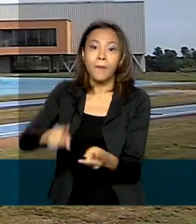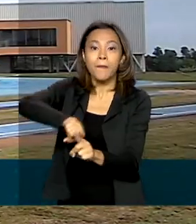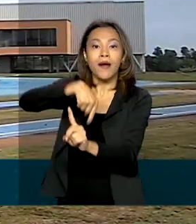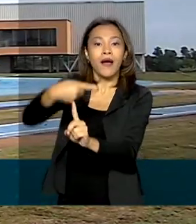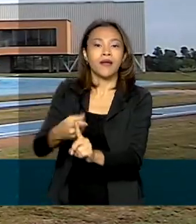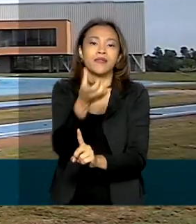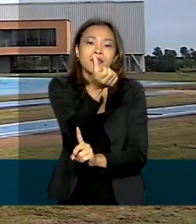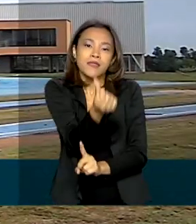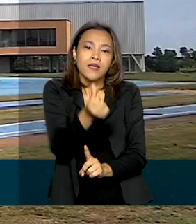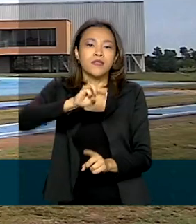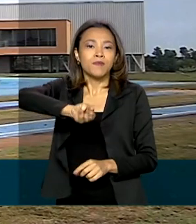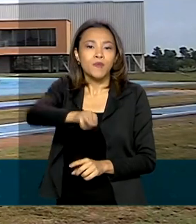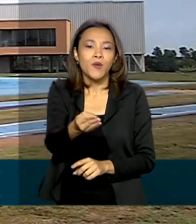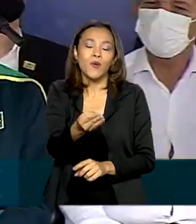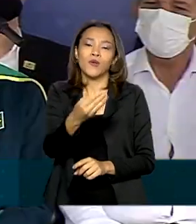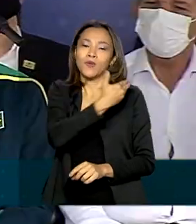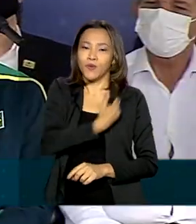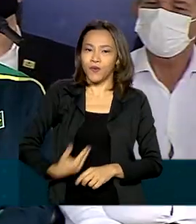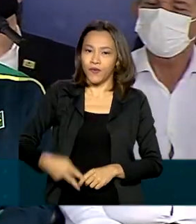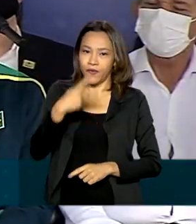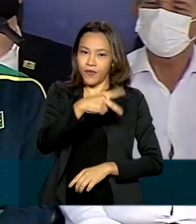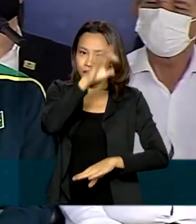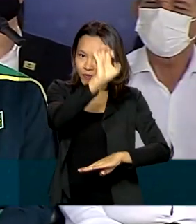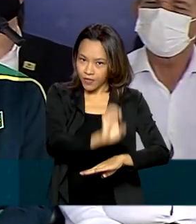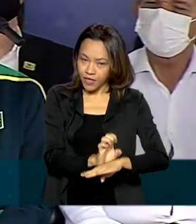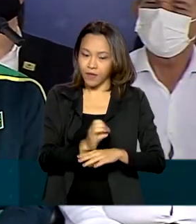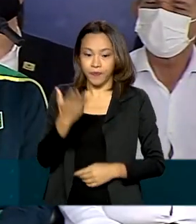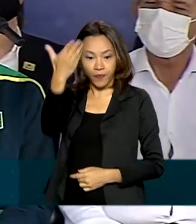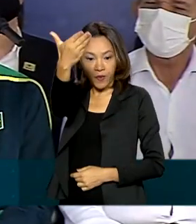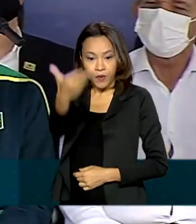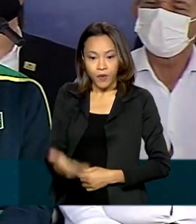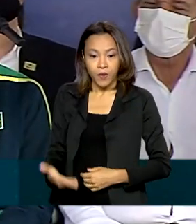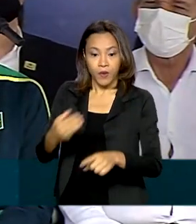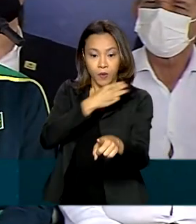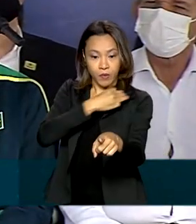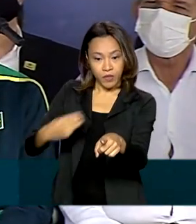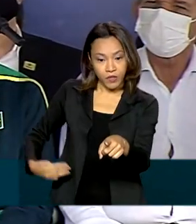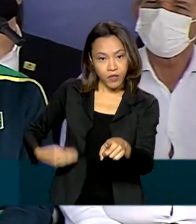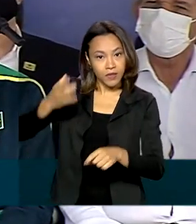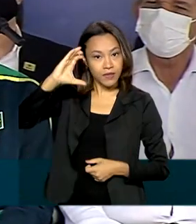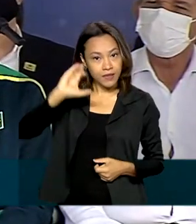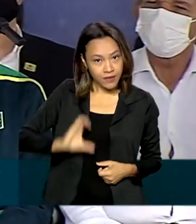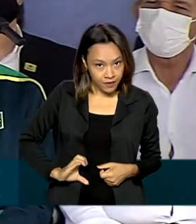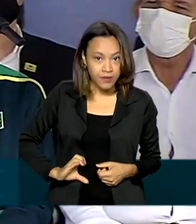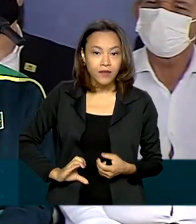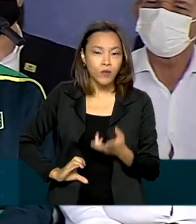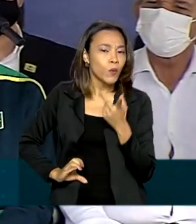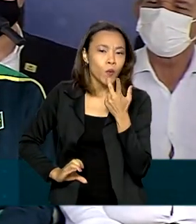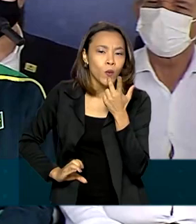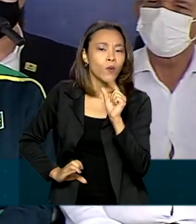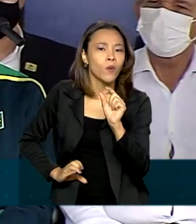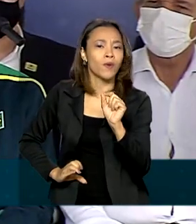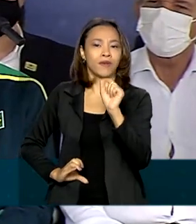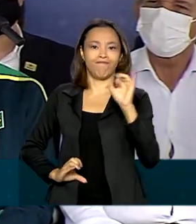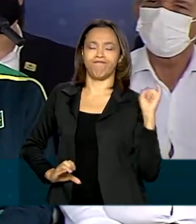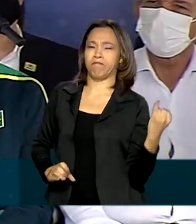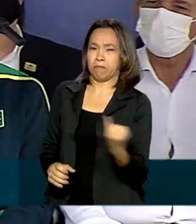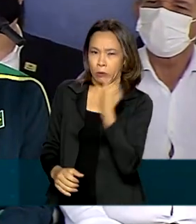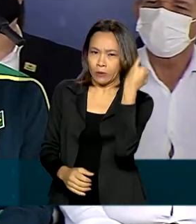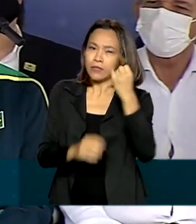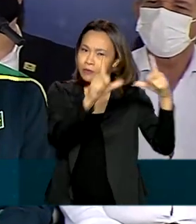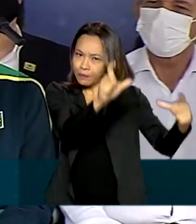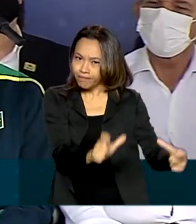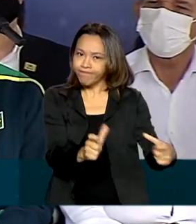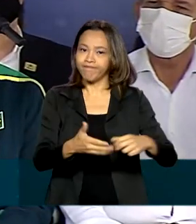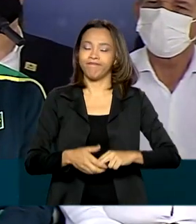do governo estadual do Paraná. O ministro da Cidadania, Onyx Lorenzoni, destacou a importância do centro.